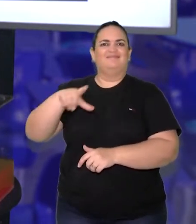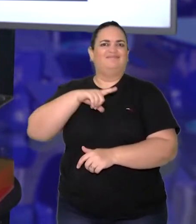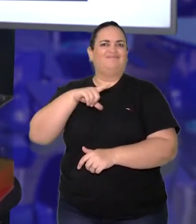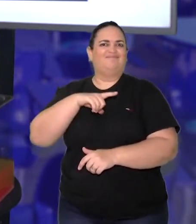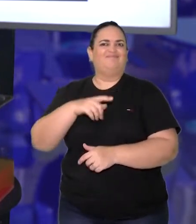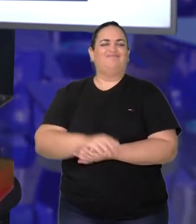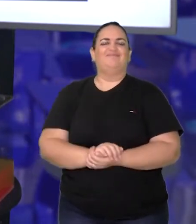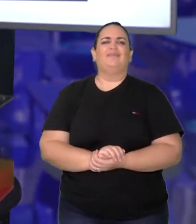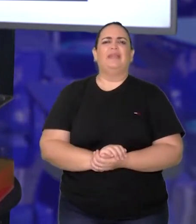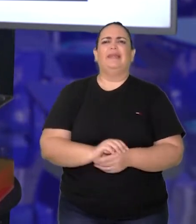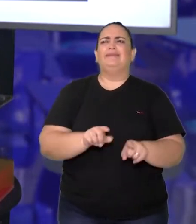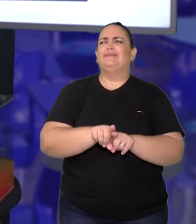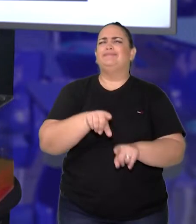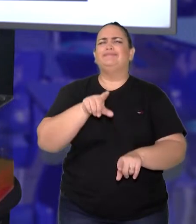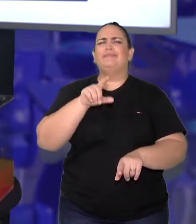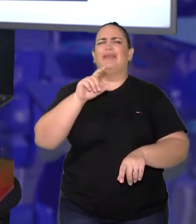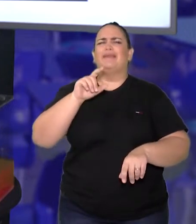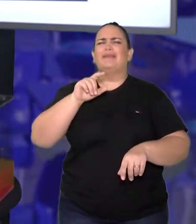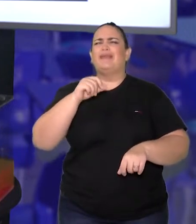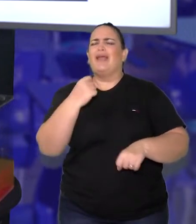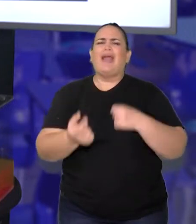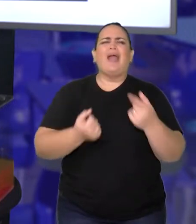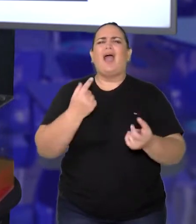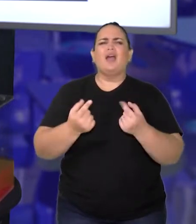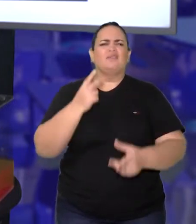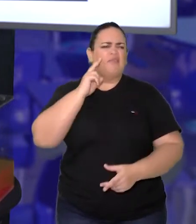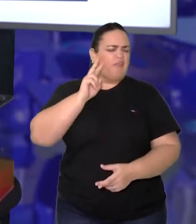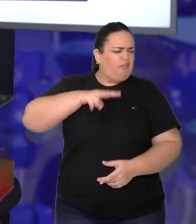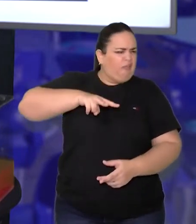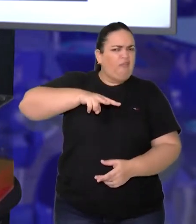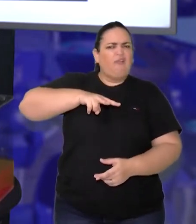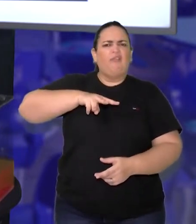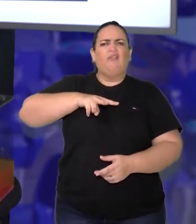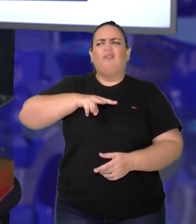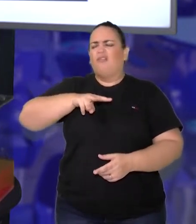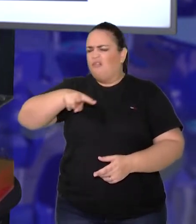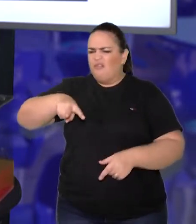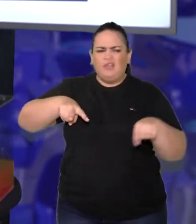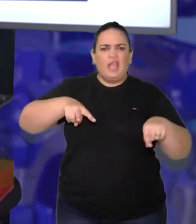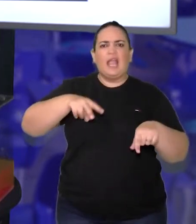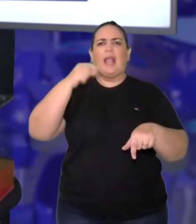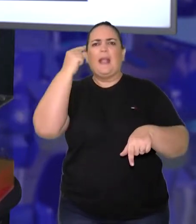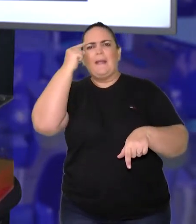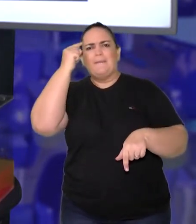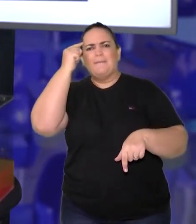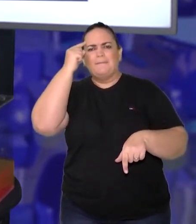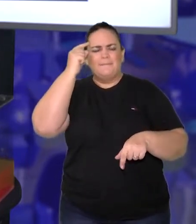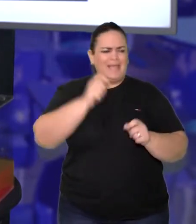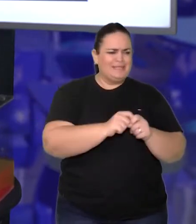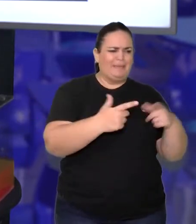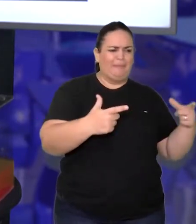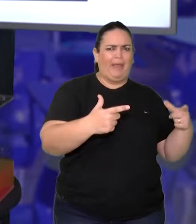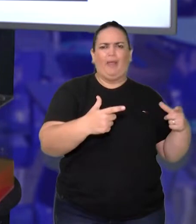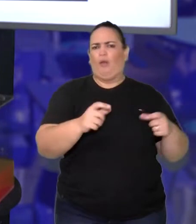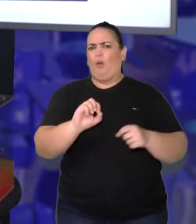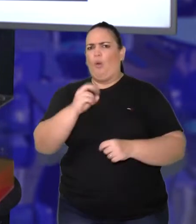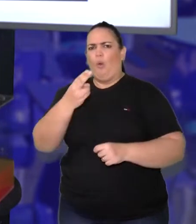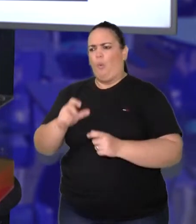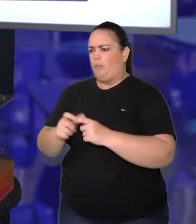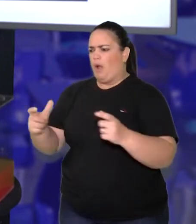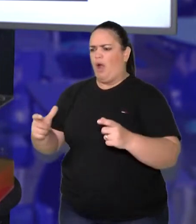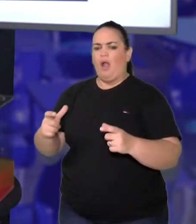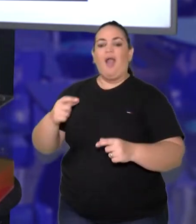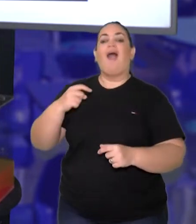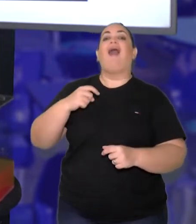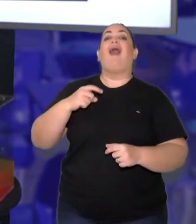E, às vezes, a gente acaba verificando o volume e achando que por ter maior volume, será maior a massa. Porém, nessa situação,